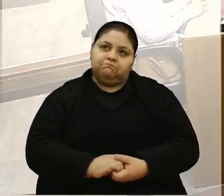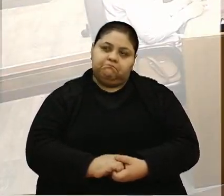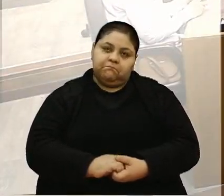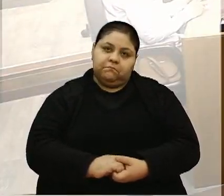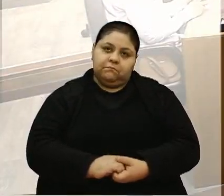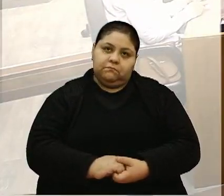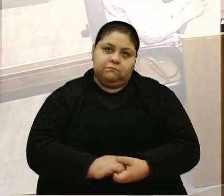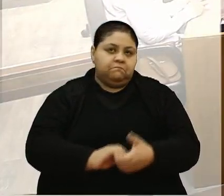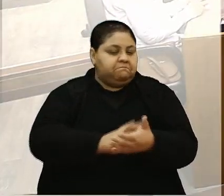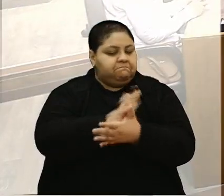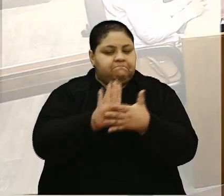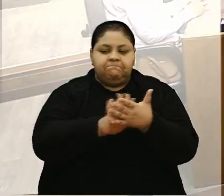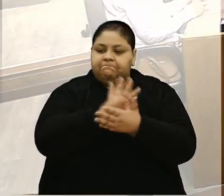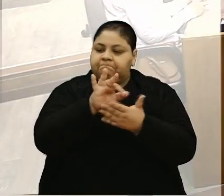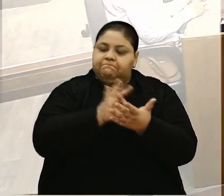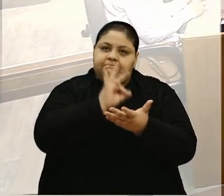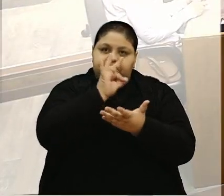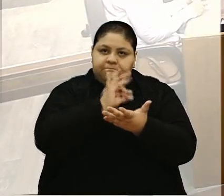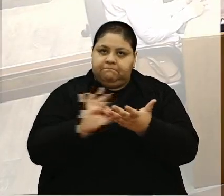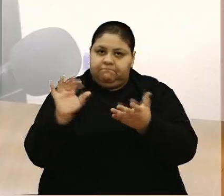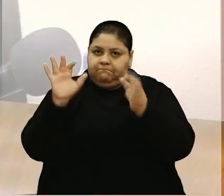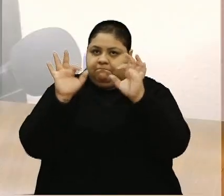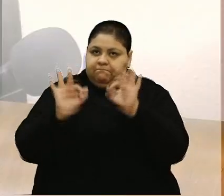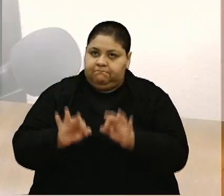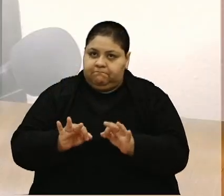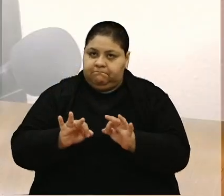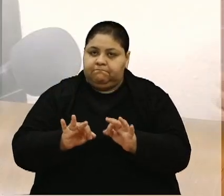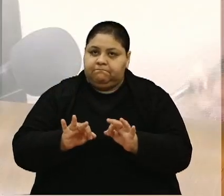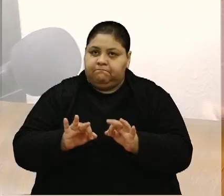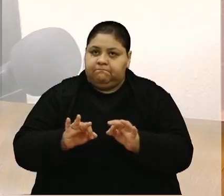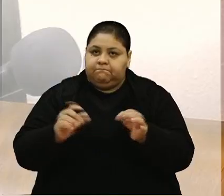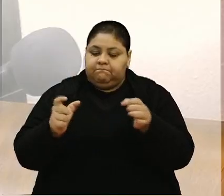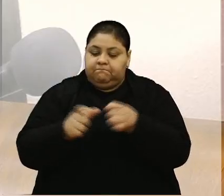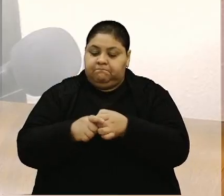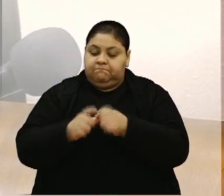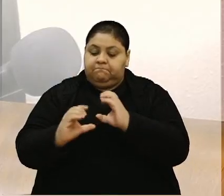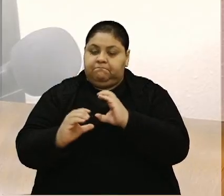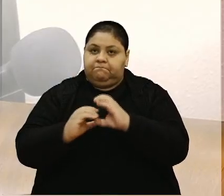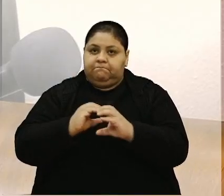Sem mais inscrições, encerramos o espaço das pequenas comunicações.